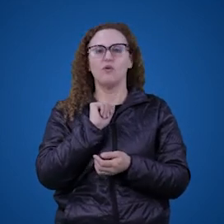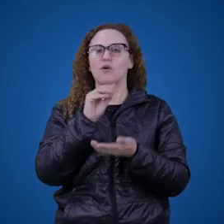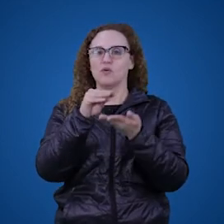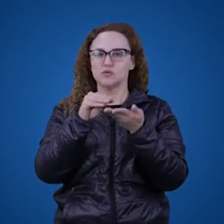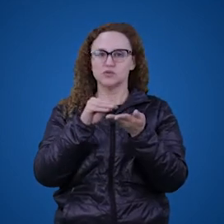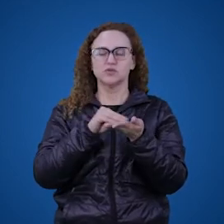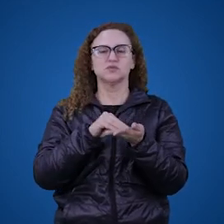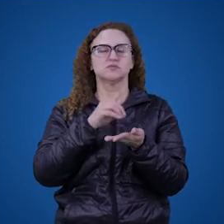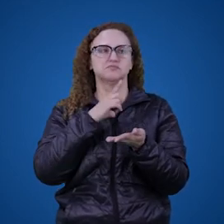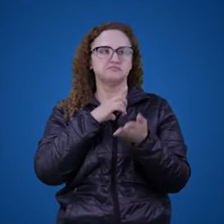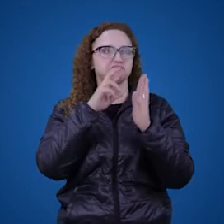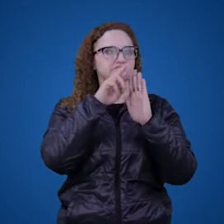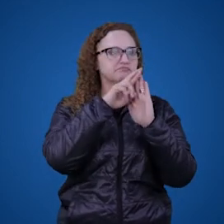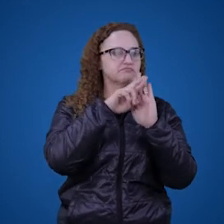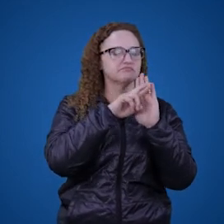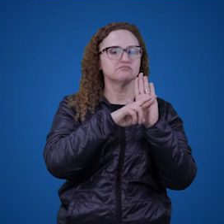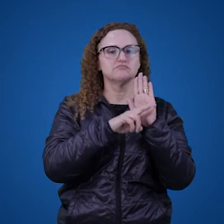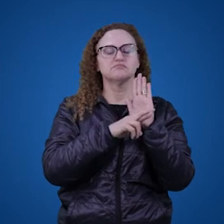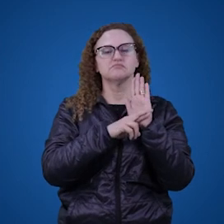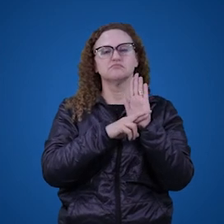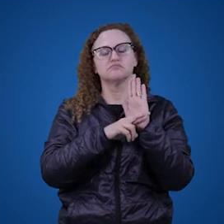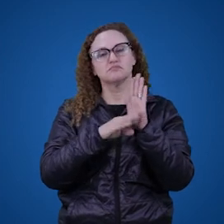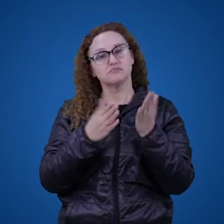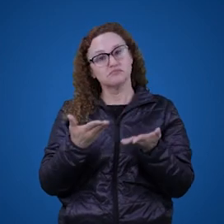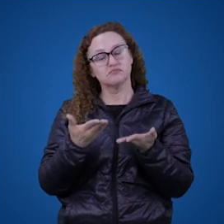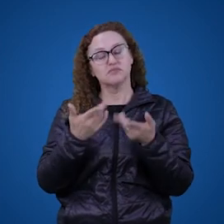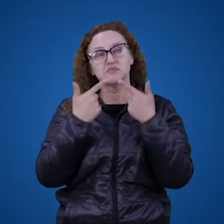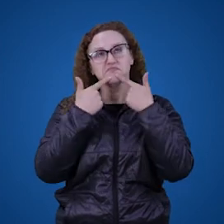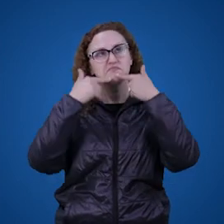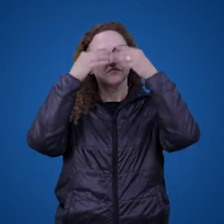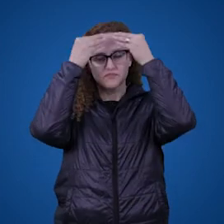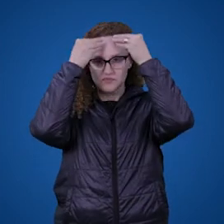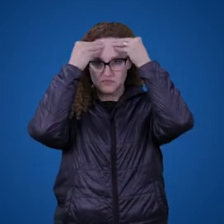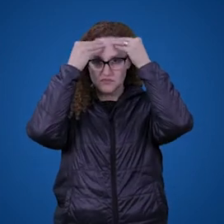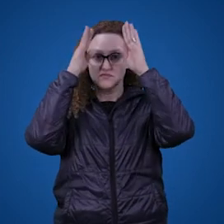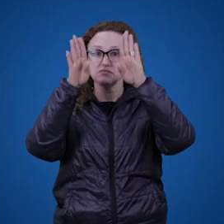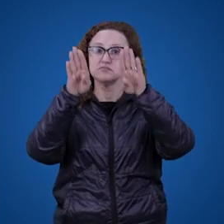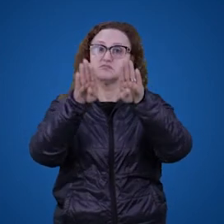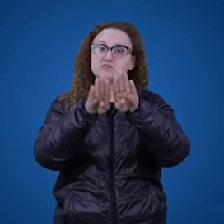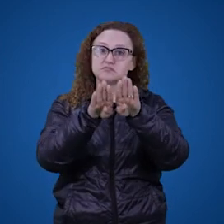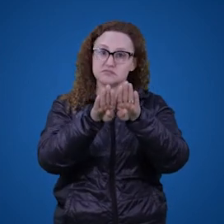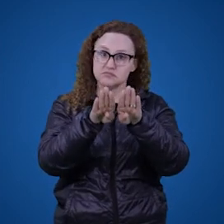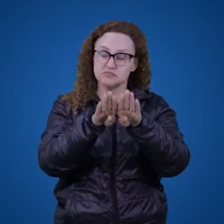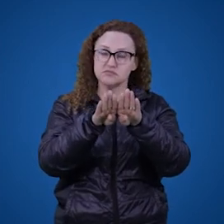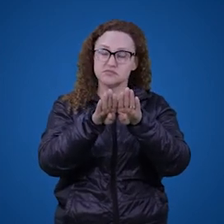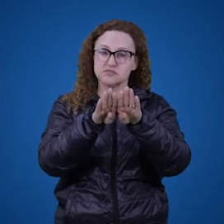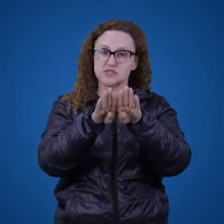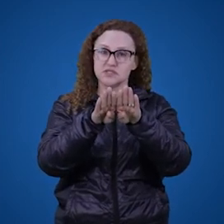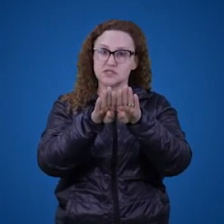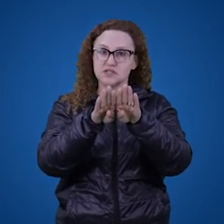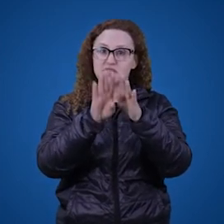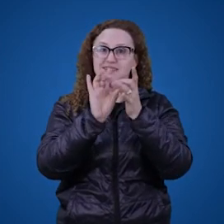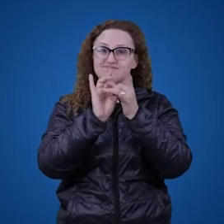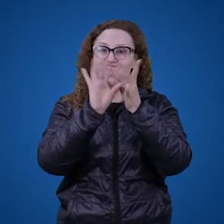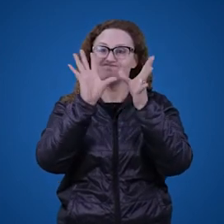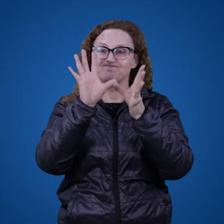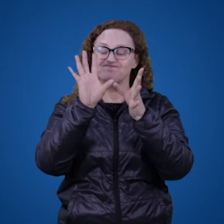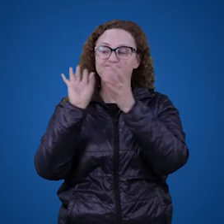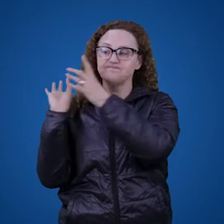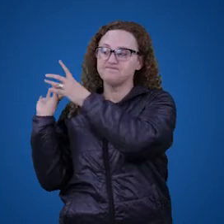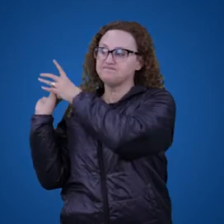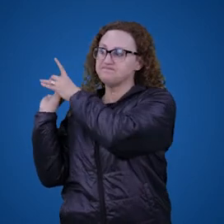xadrez nós temos regras de convenção para usar a linguagem nos diferentes contextos que a gente se encontra. Concordam com isso?